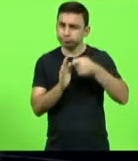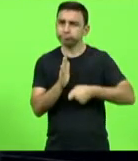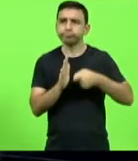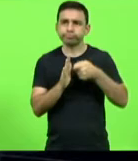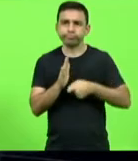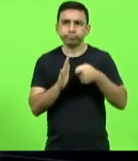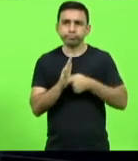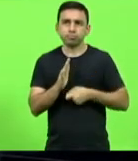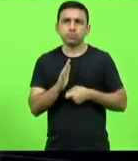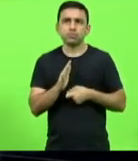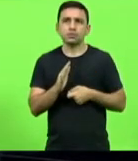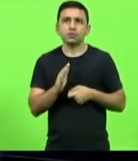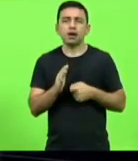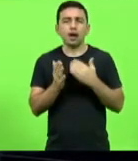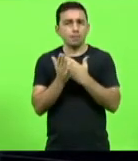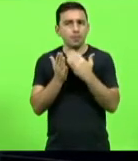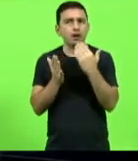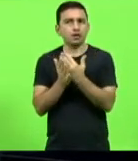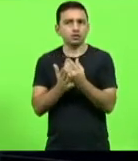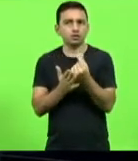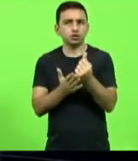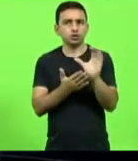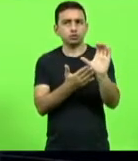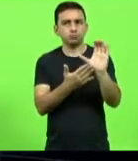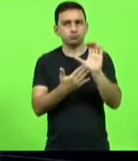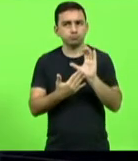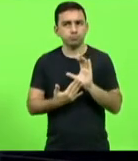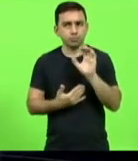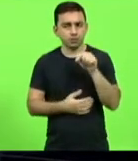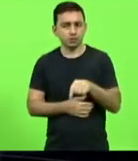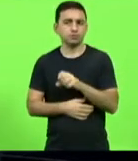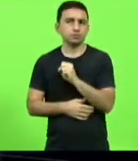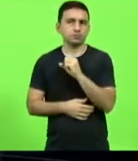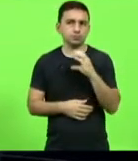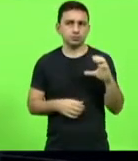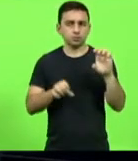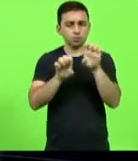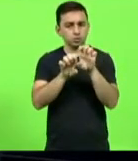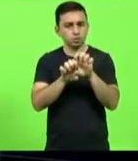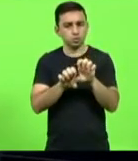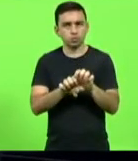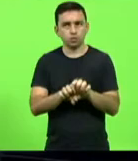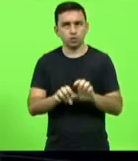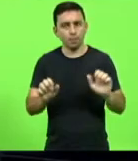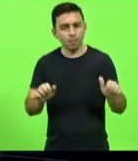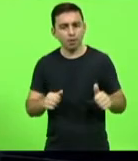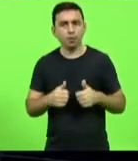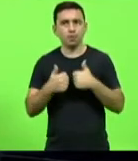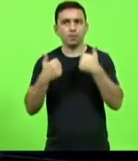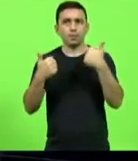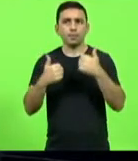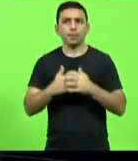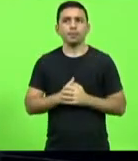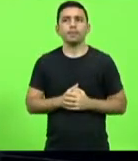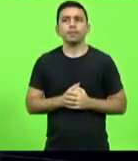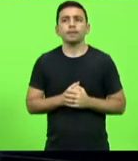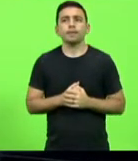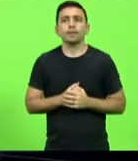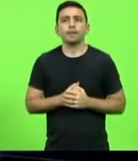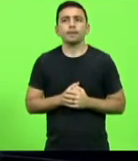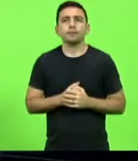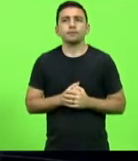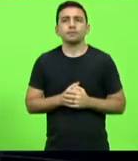essa por mais recursos para a nossa infraestrutura para melhorarmos as nossas condições de infraestrutura e e